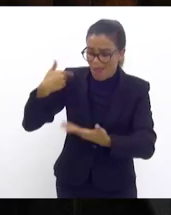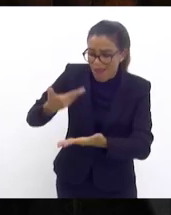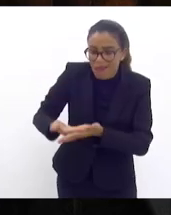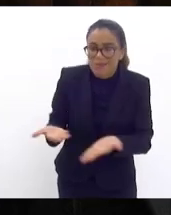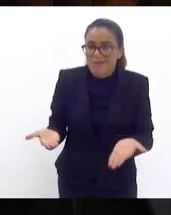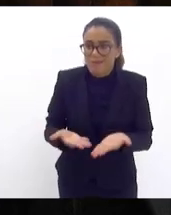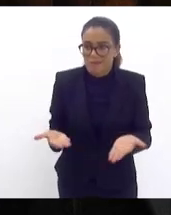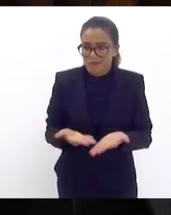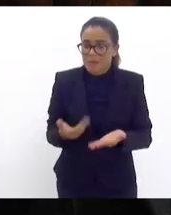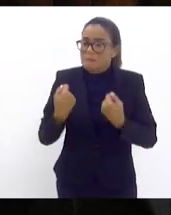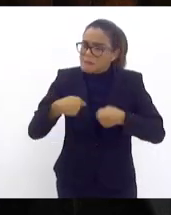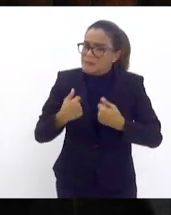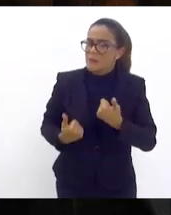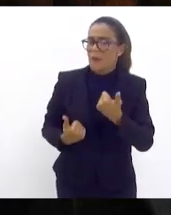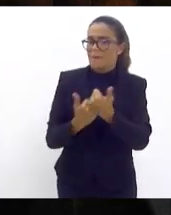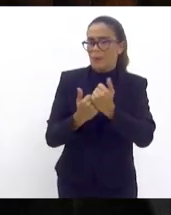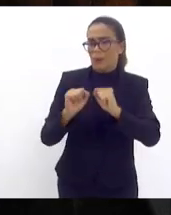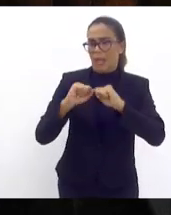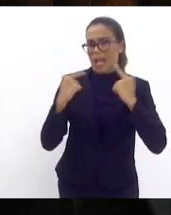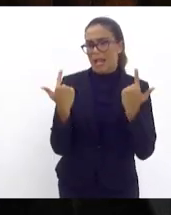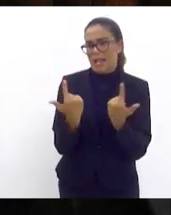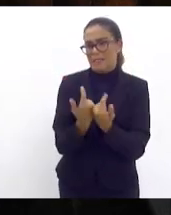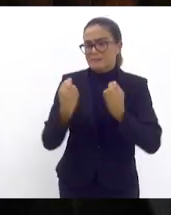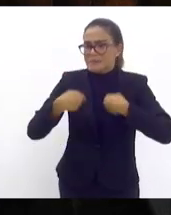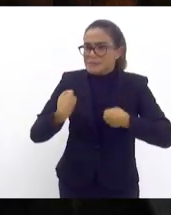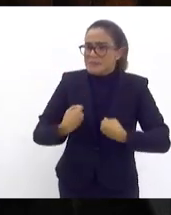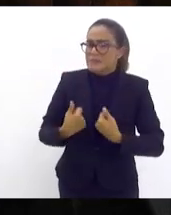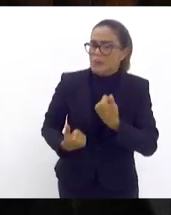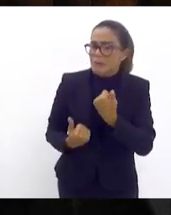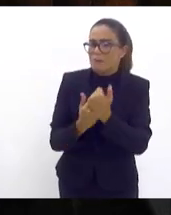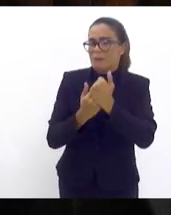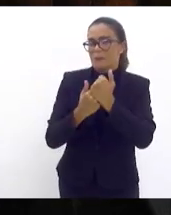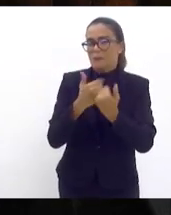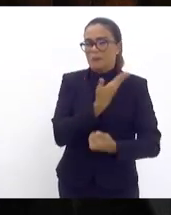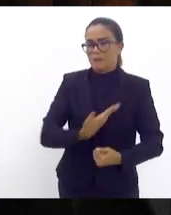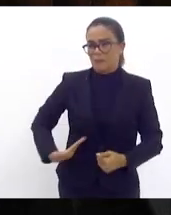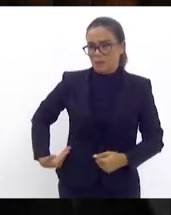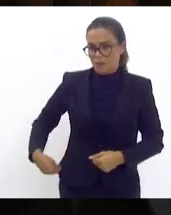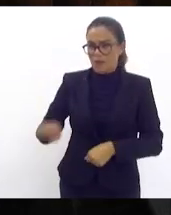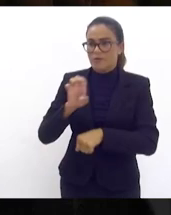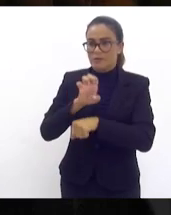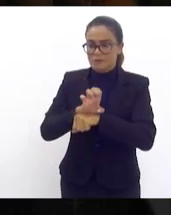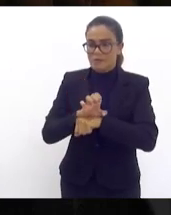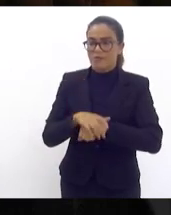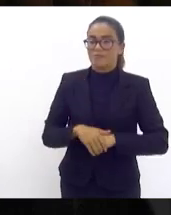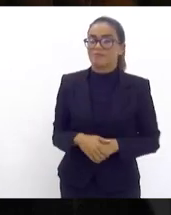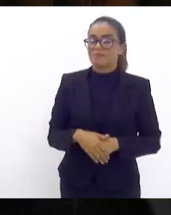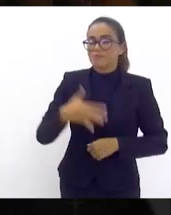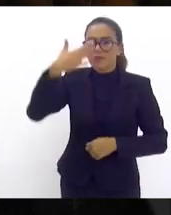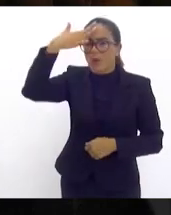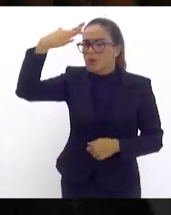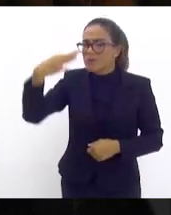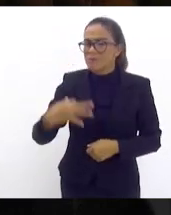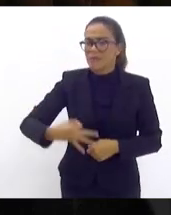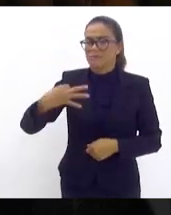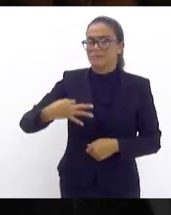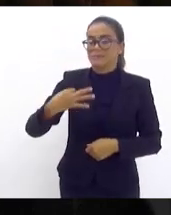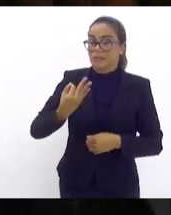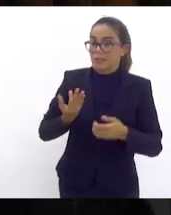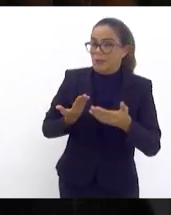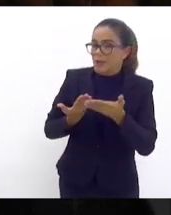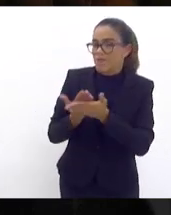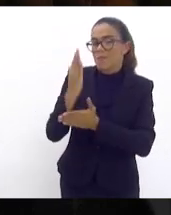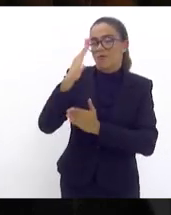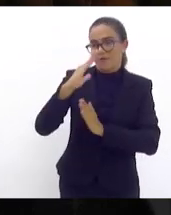apoio dessa casa precisa do apoio do governo do estado para se recuperar economicamente também tenho certeza que esse projeto